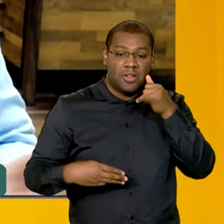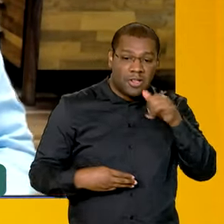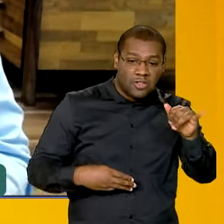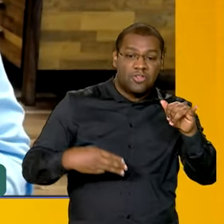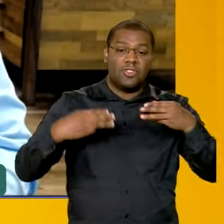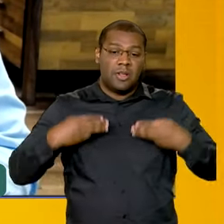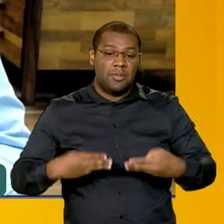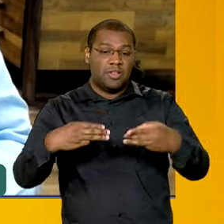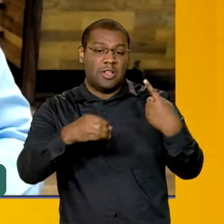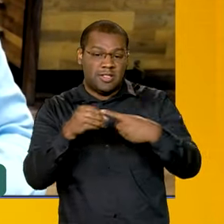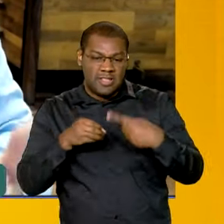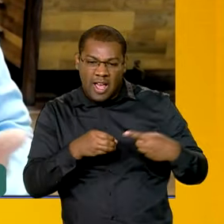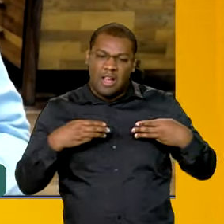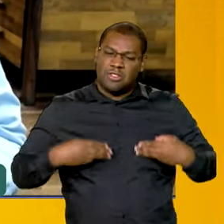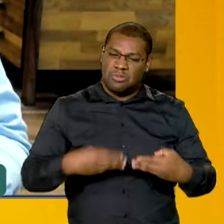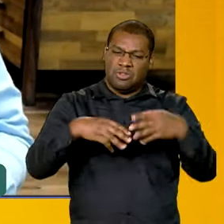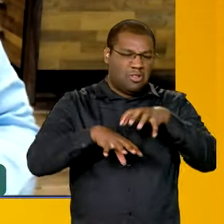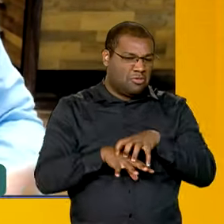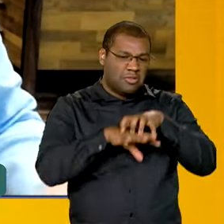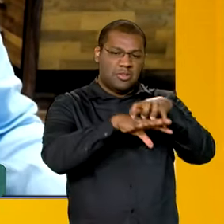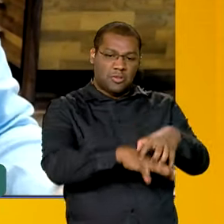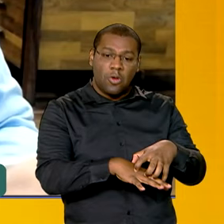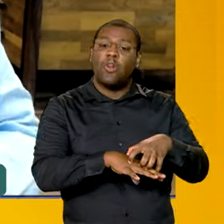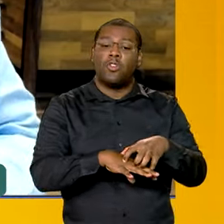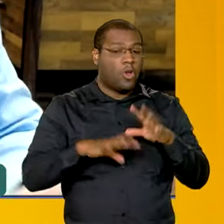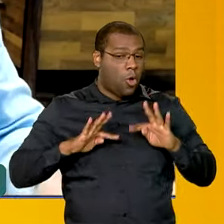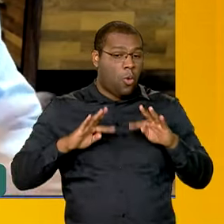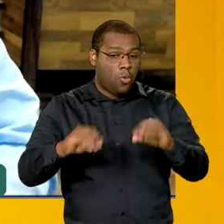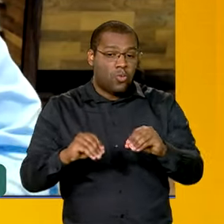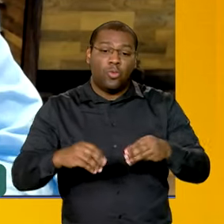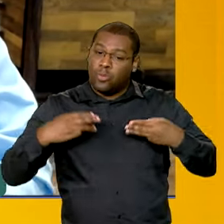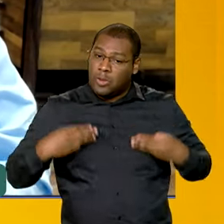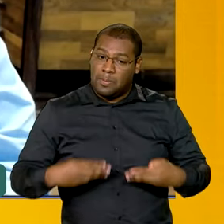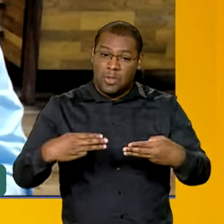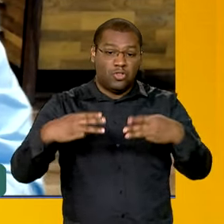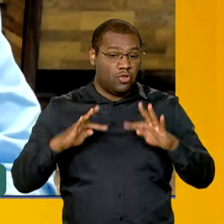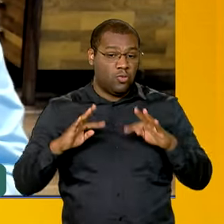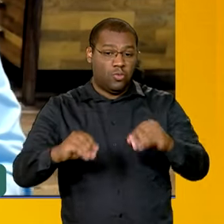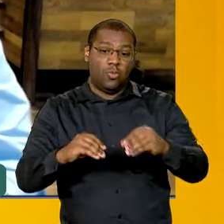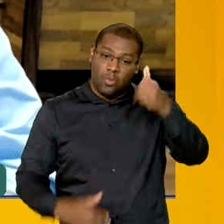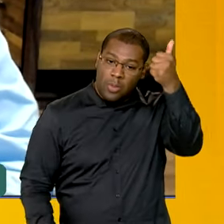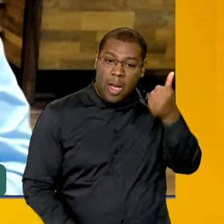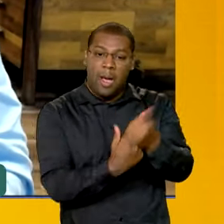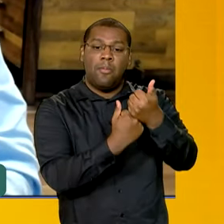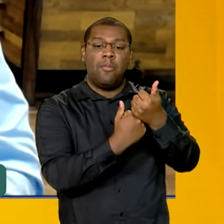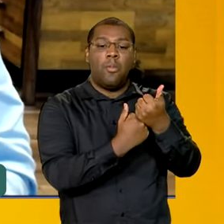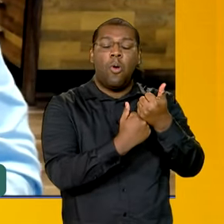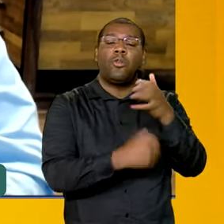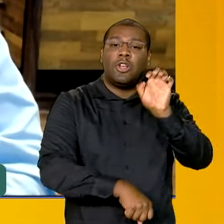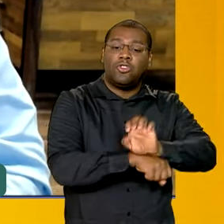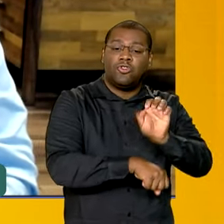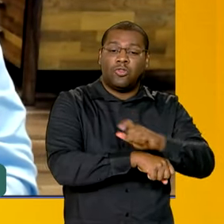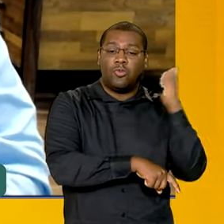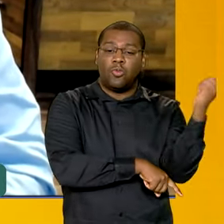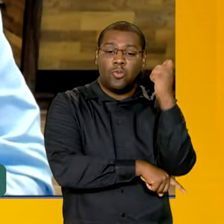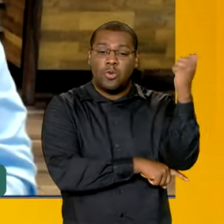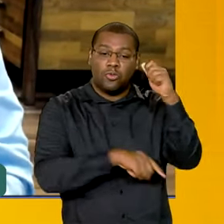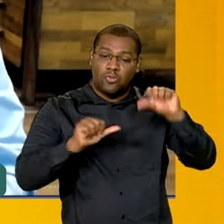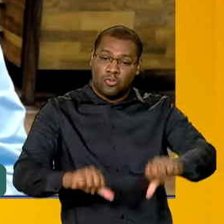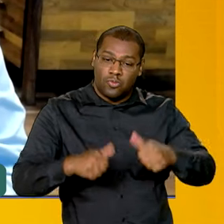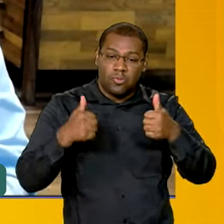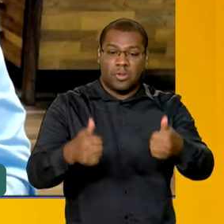Cidades e Transportes, nesse processo de reconstrução, reconstituição do Estado dos estragos que o Estado do Rio Grande do Sul